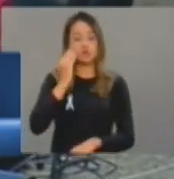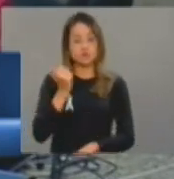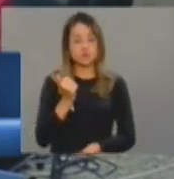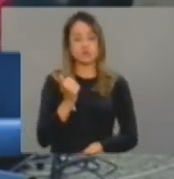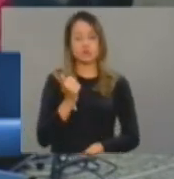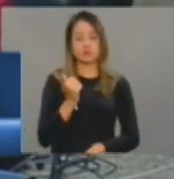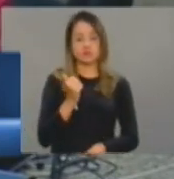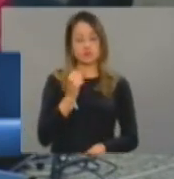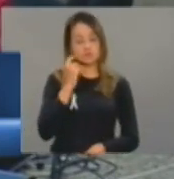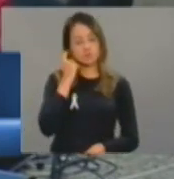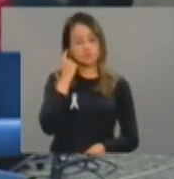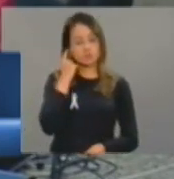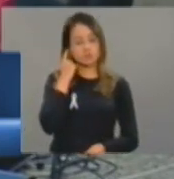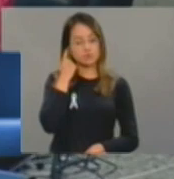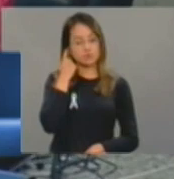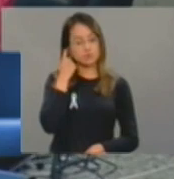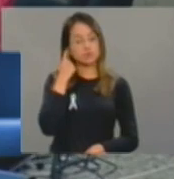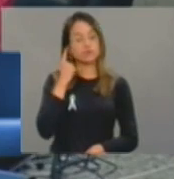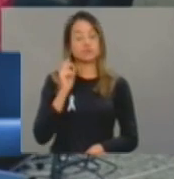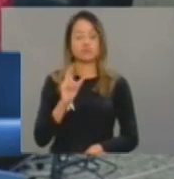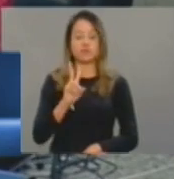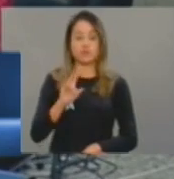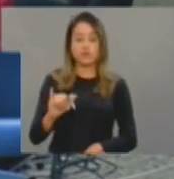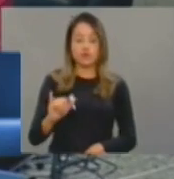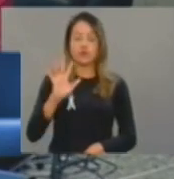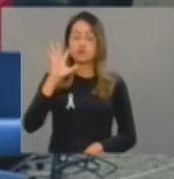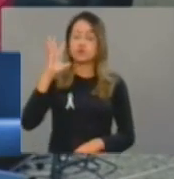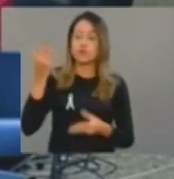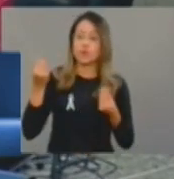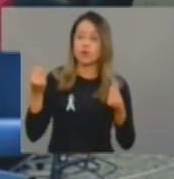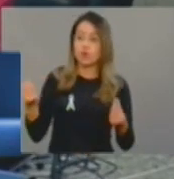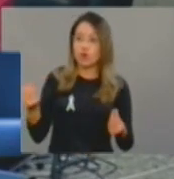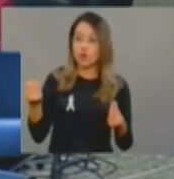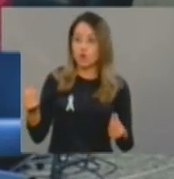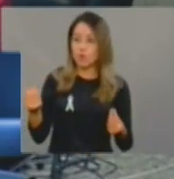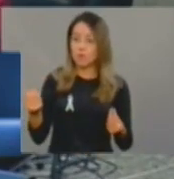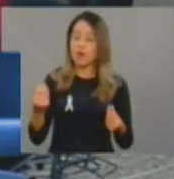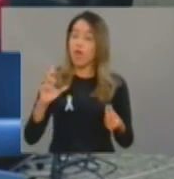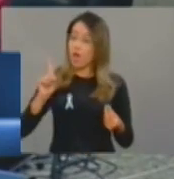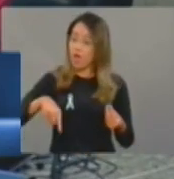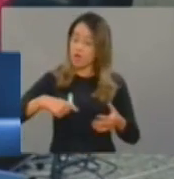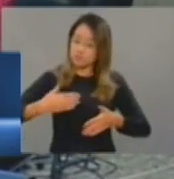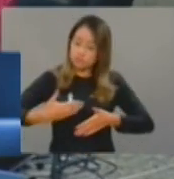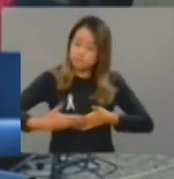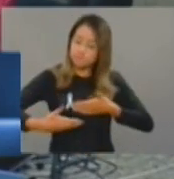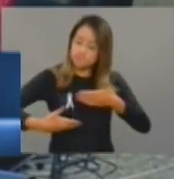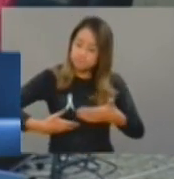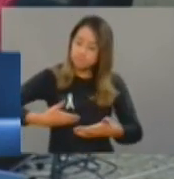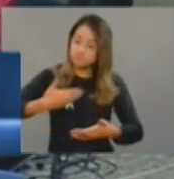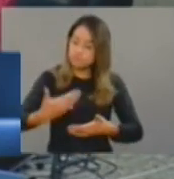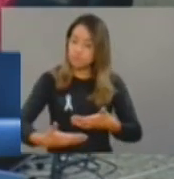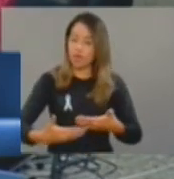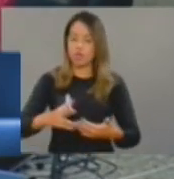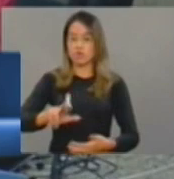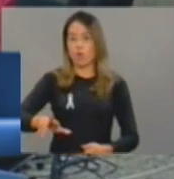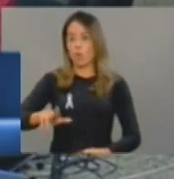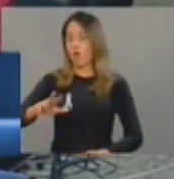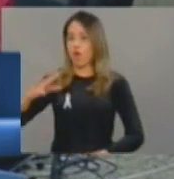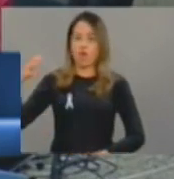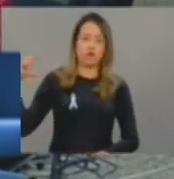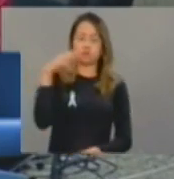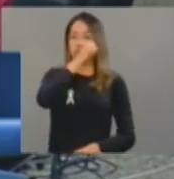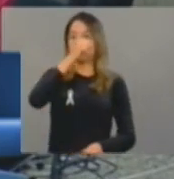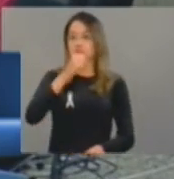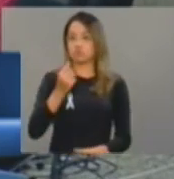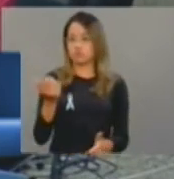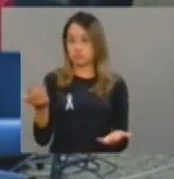Deputado a doutora Silvana. Inclusive, as medidas coincidem com aquilo que foi proposto pelo Conanda, que veio